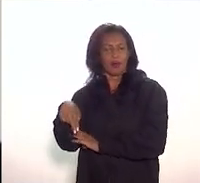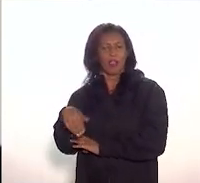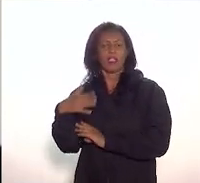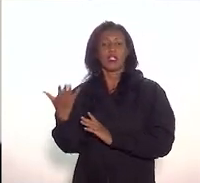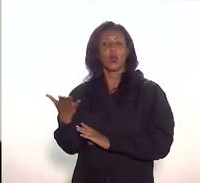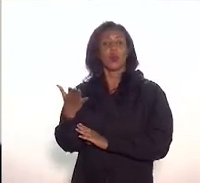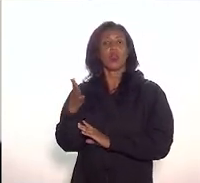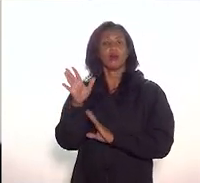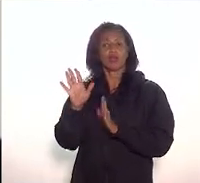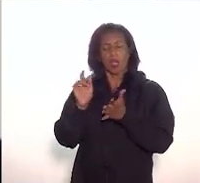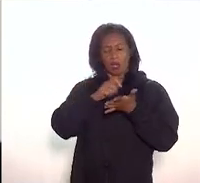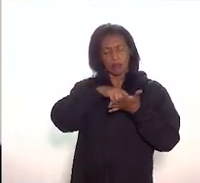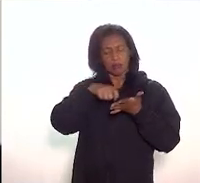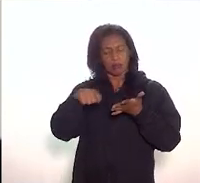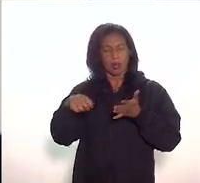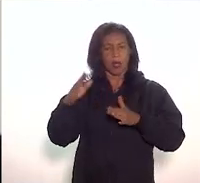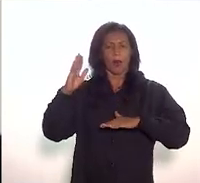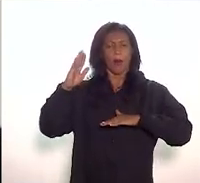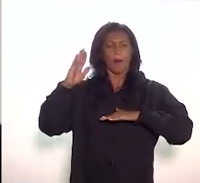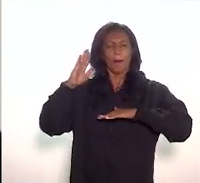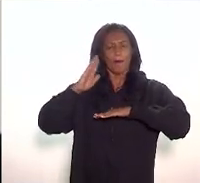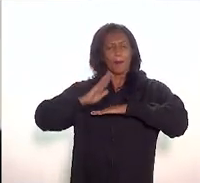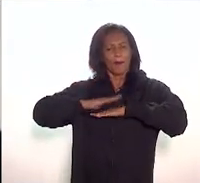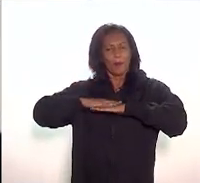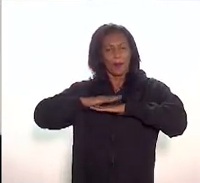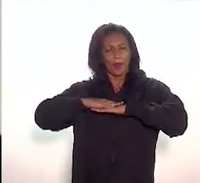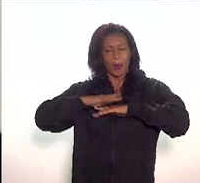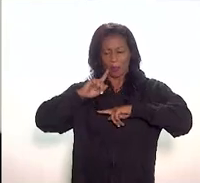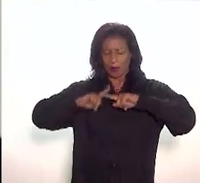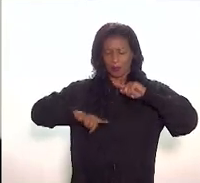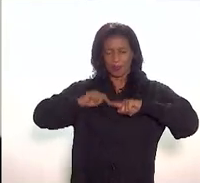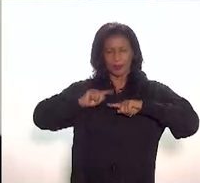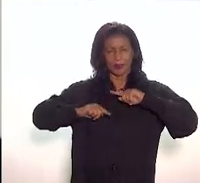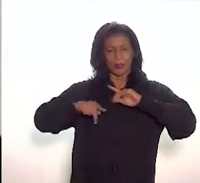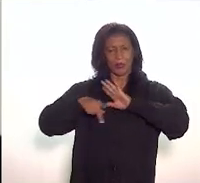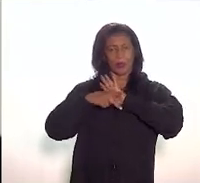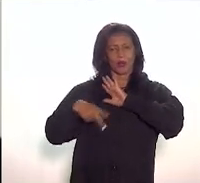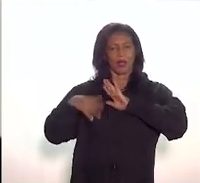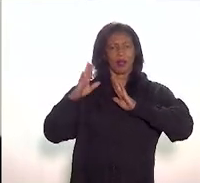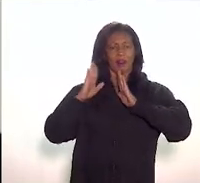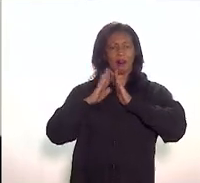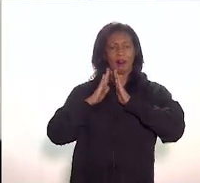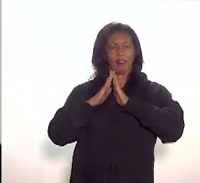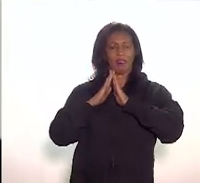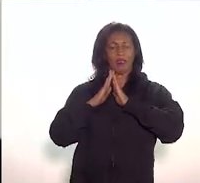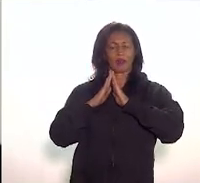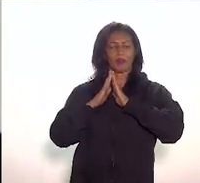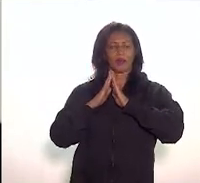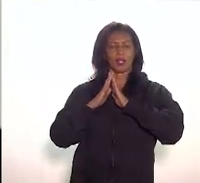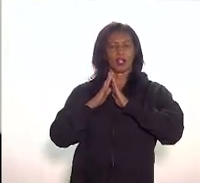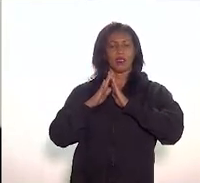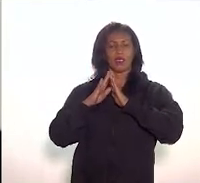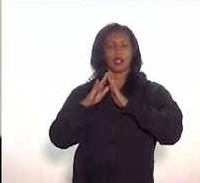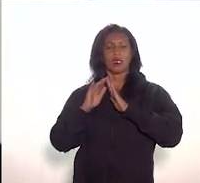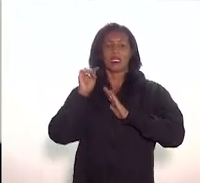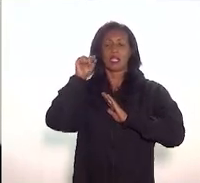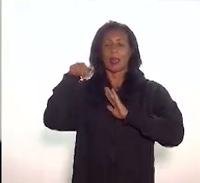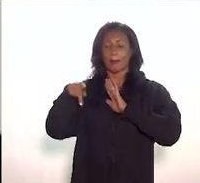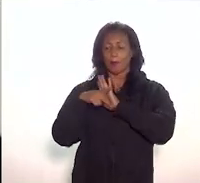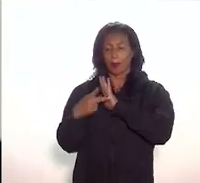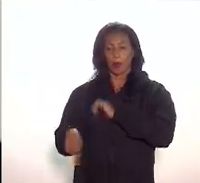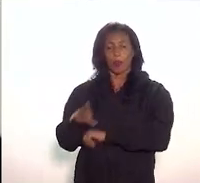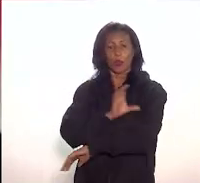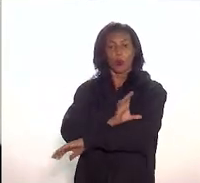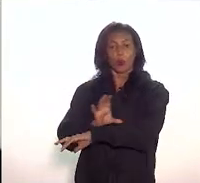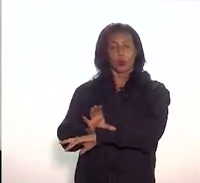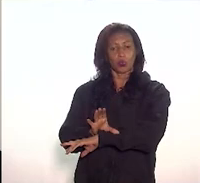declarado como patrimônio material, há um trabalho anterior, um INRC, o Inventário Nacional de Referências Culturais,